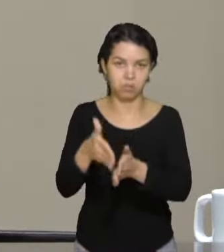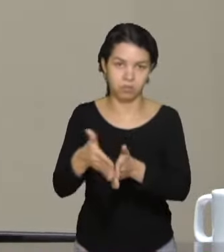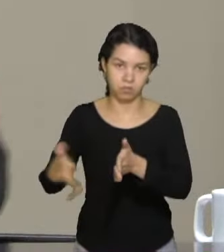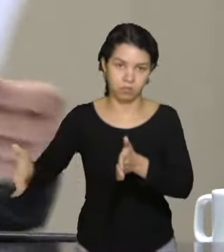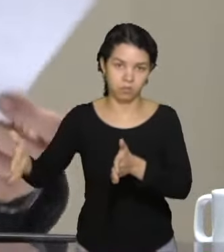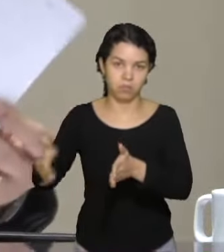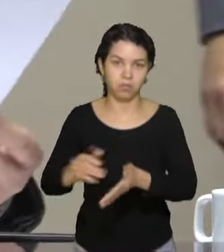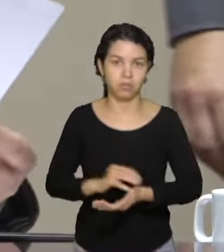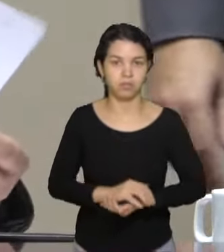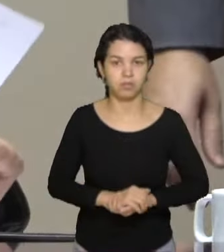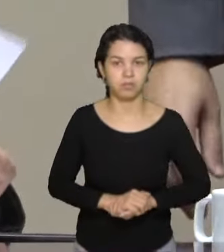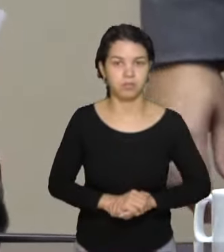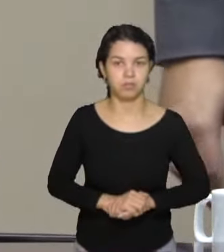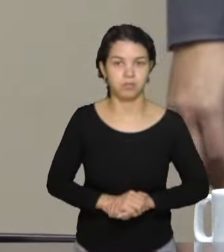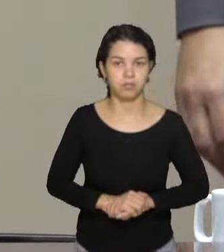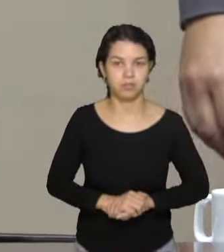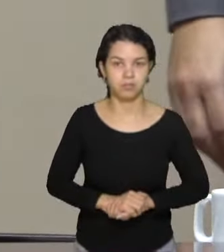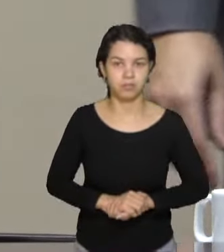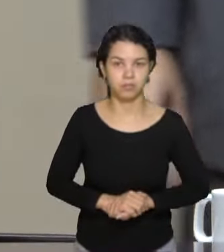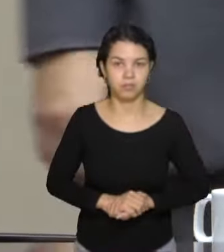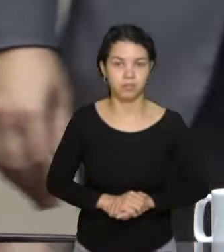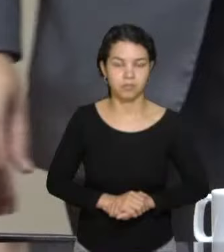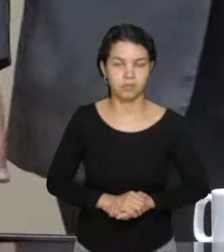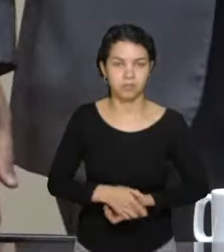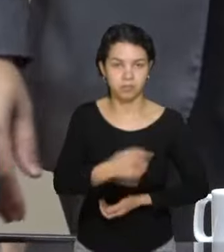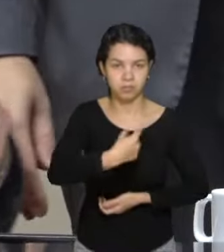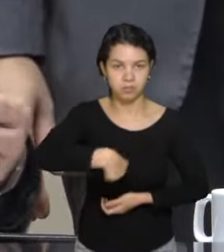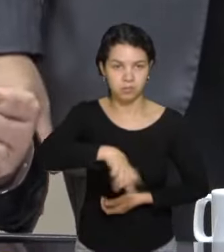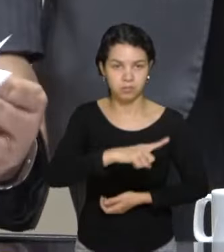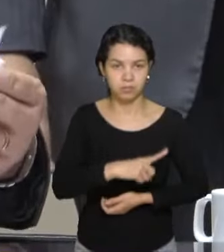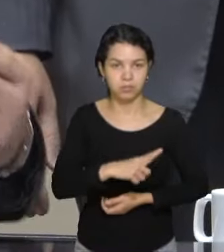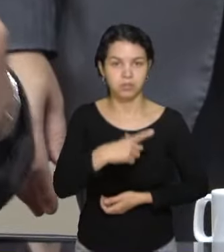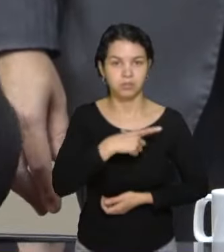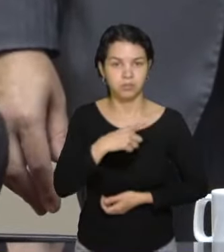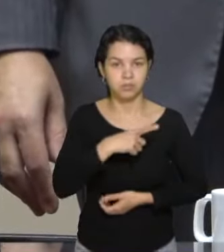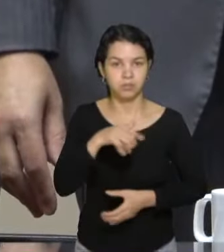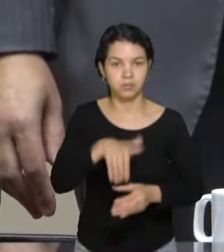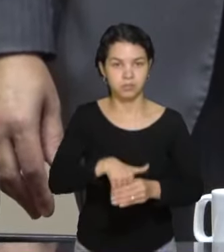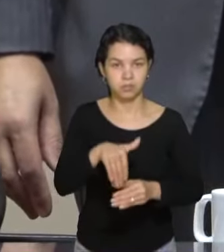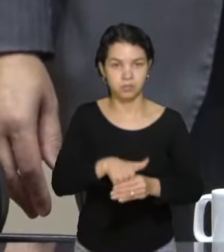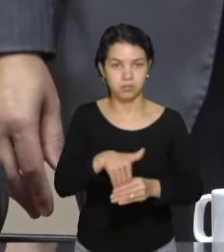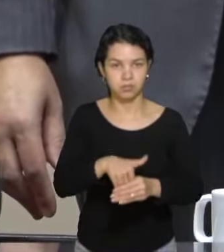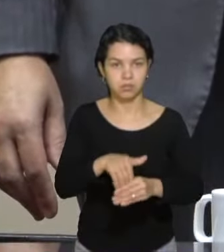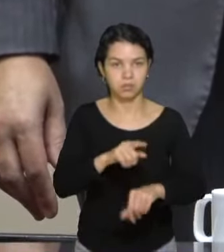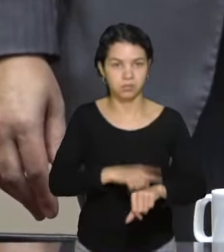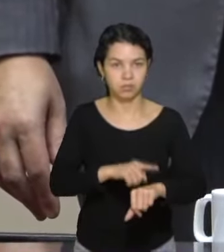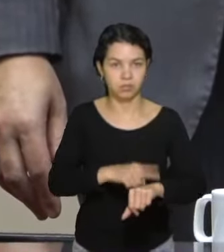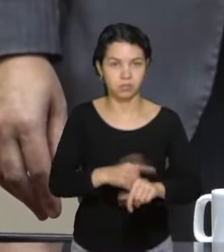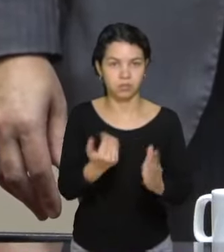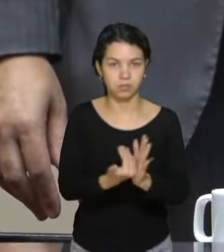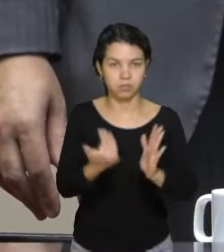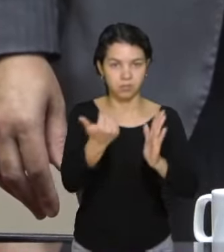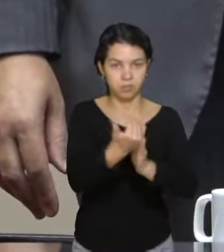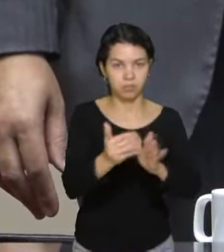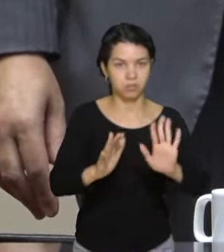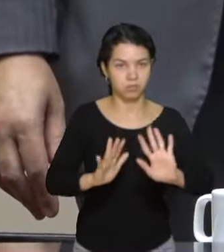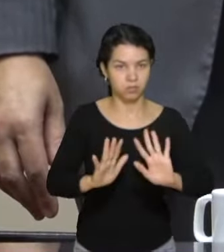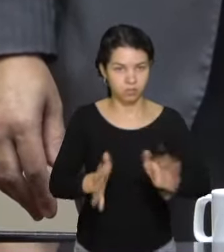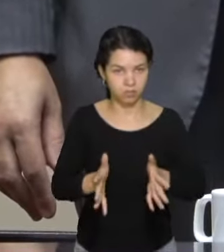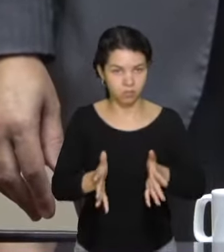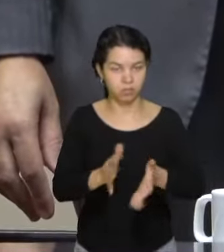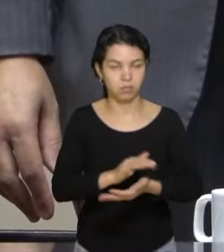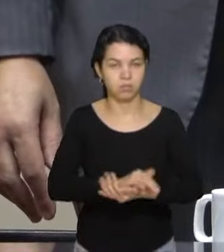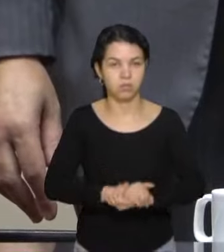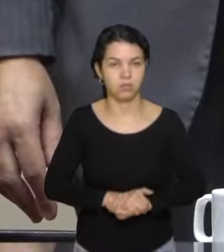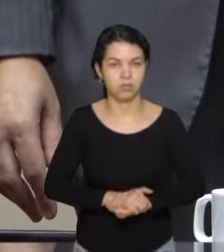Nós temos para votar, mas já estendemos o horário. Eu só queria fazer um